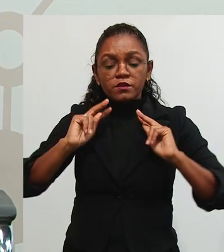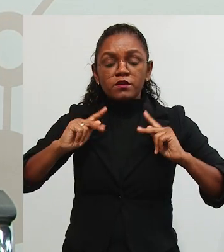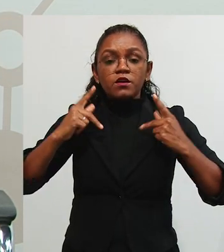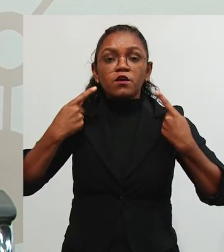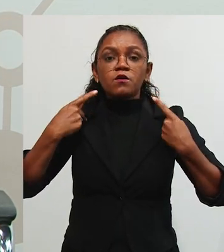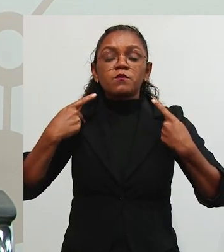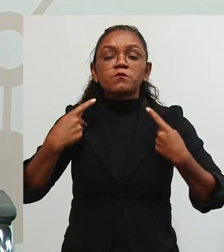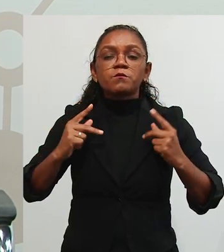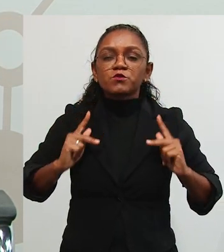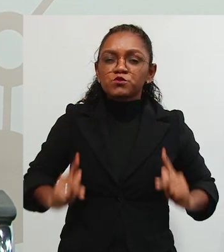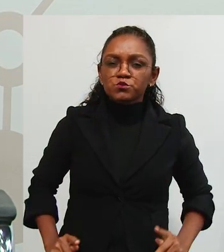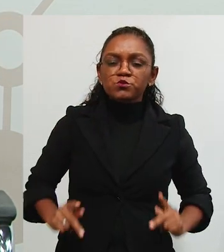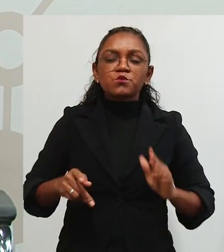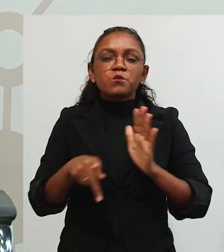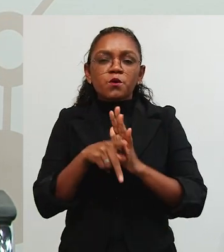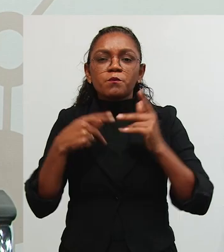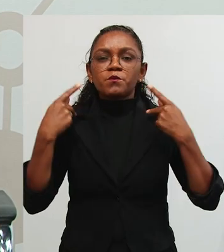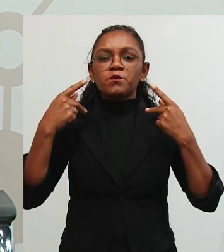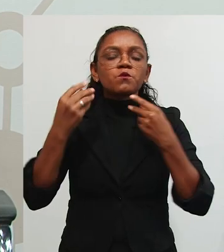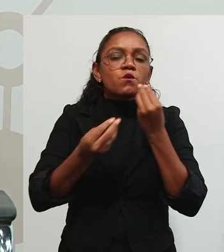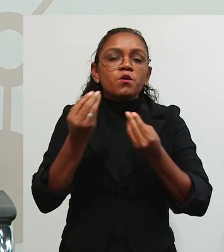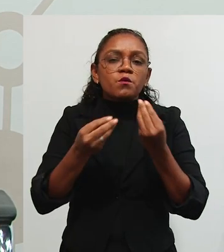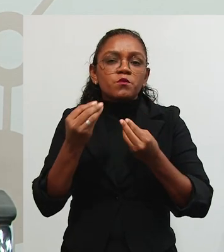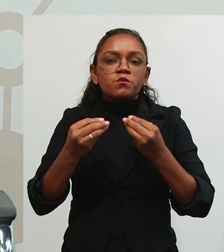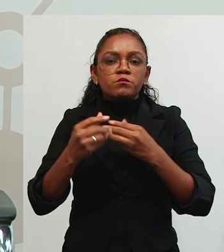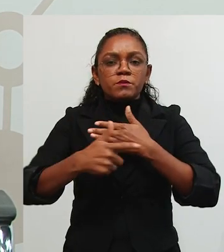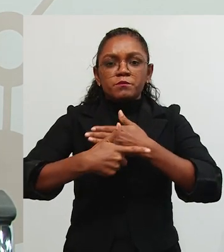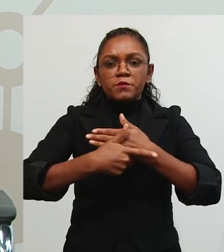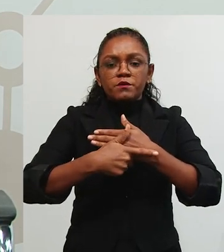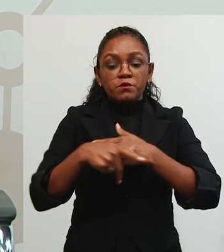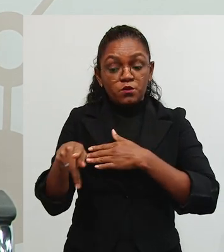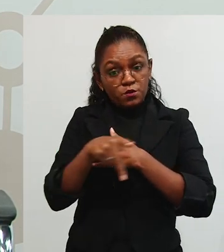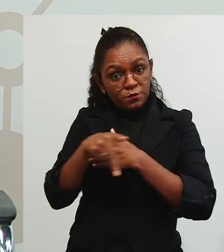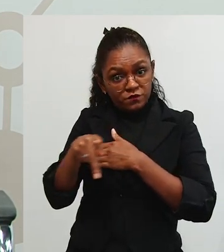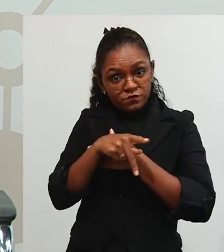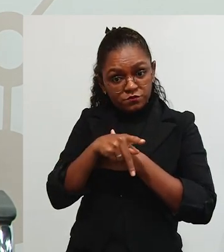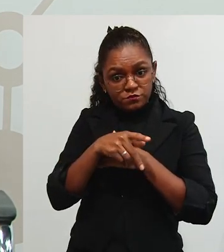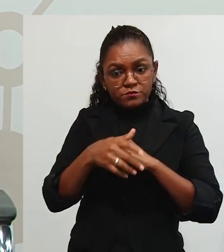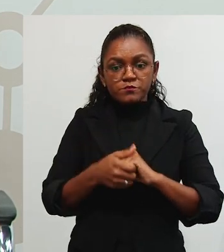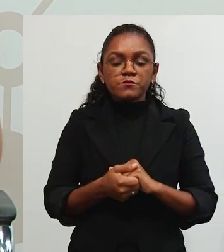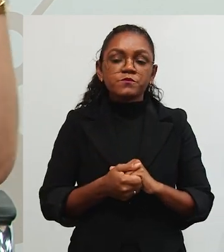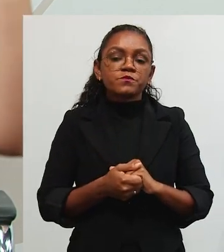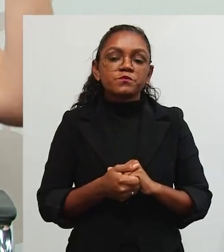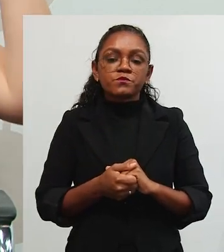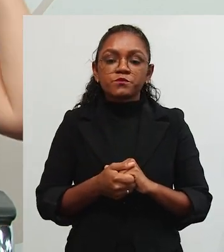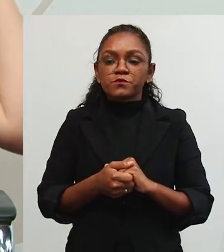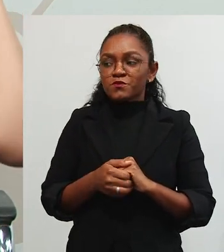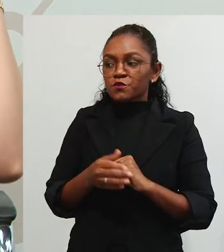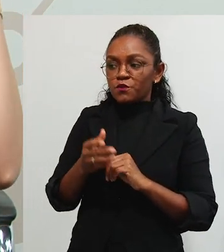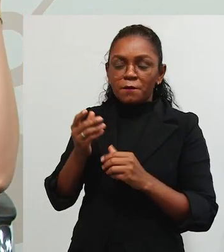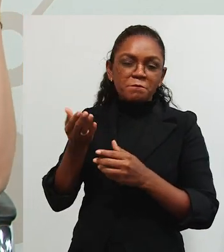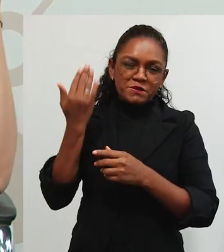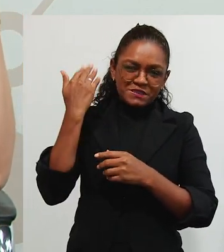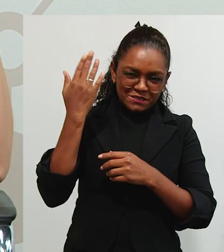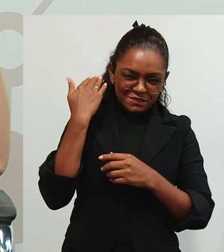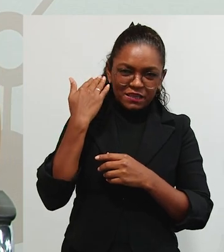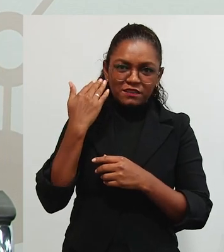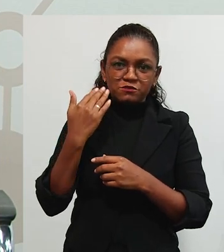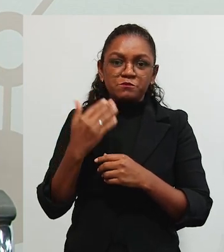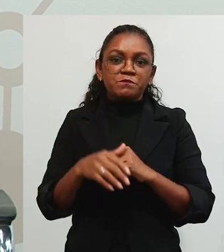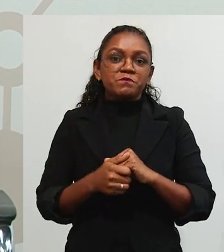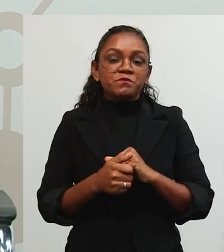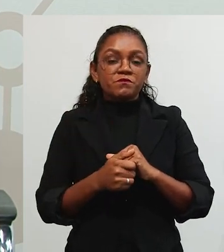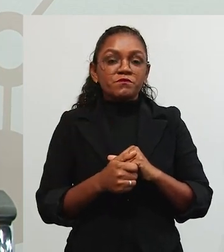Como que o professor se porta nessa concepção? Vocês já ouviram falar, né, tempos atrás, né,